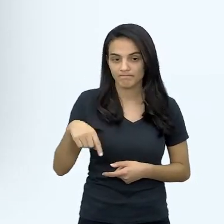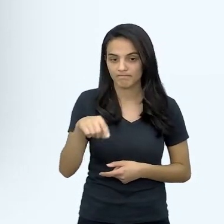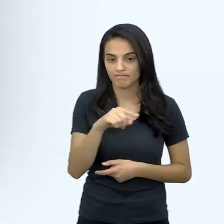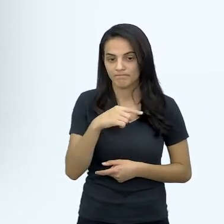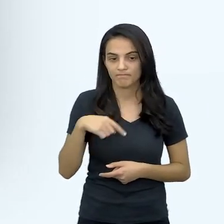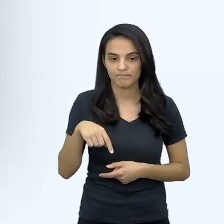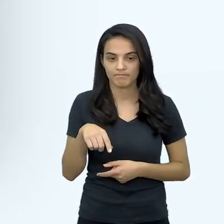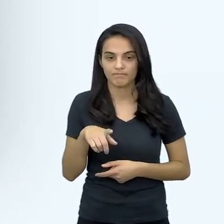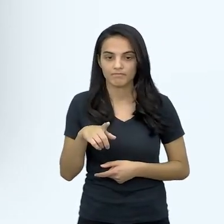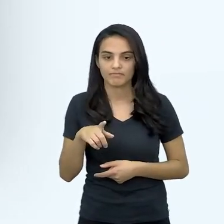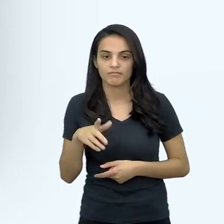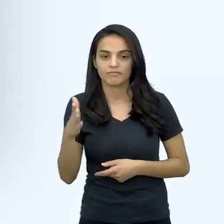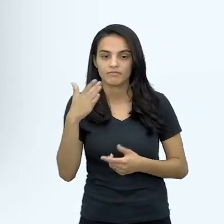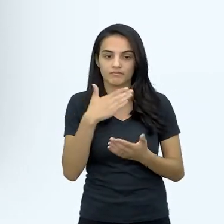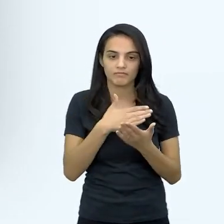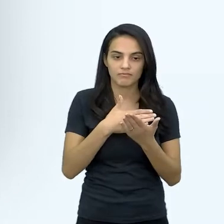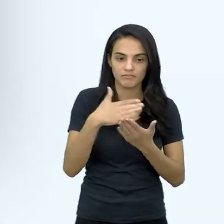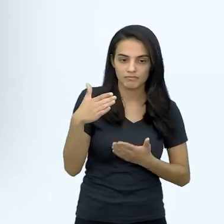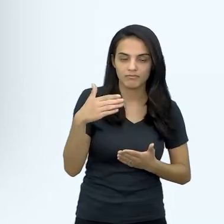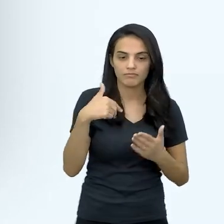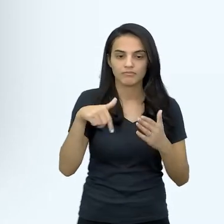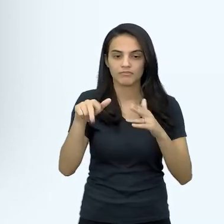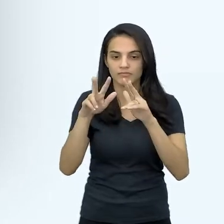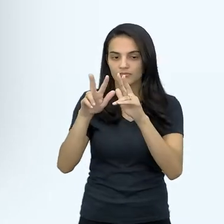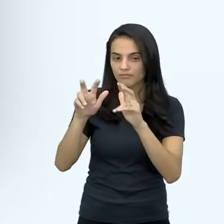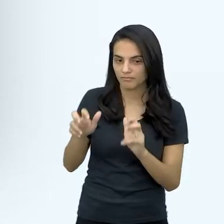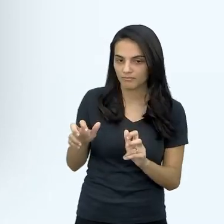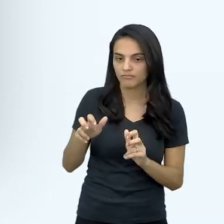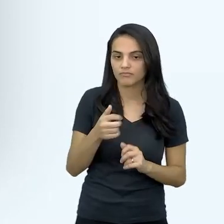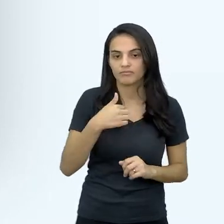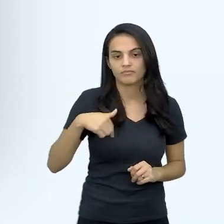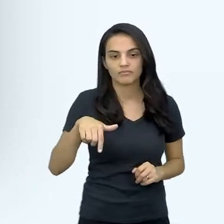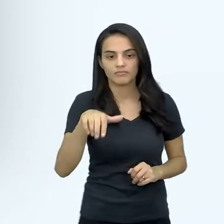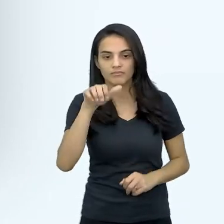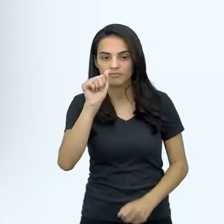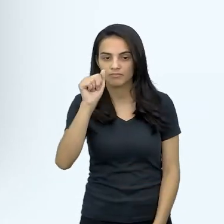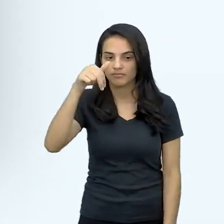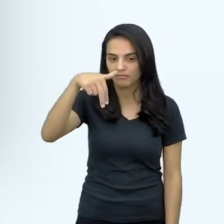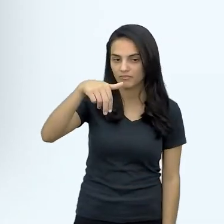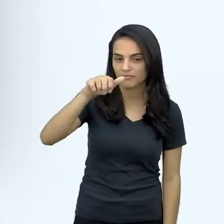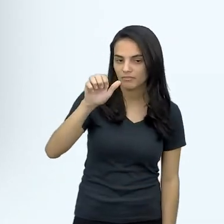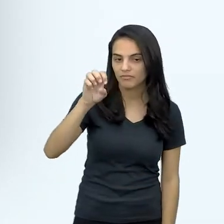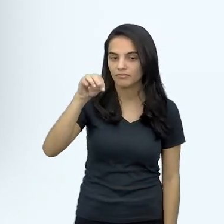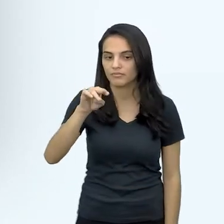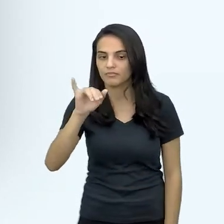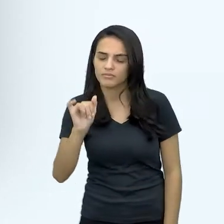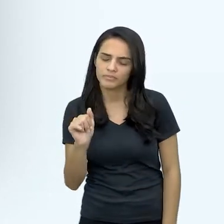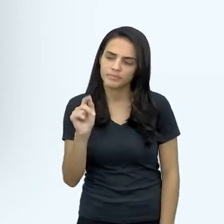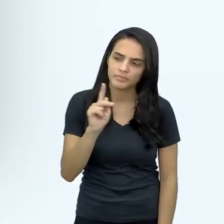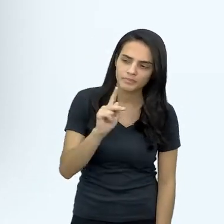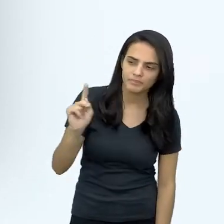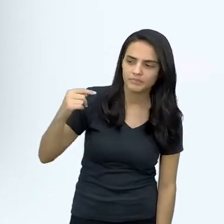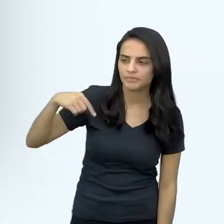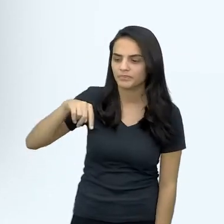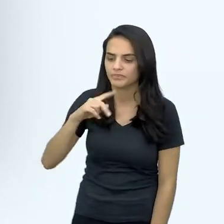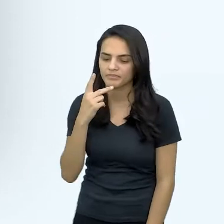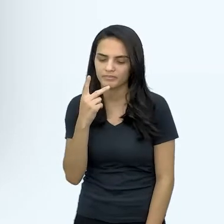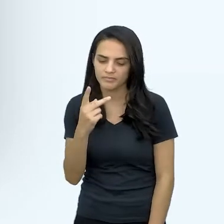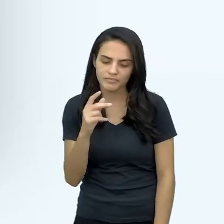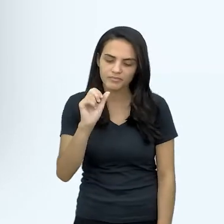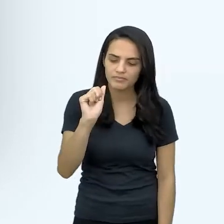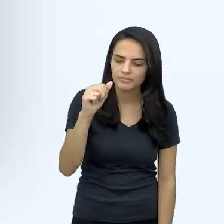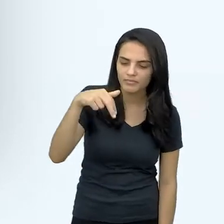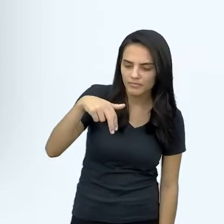para a gente, então, iniciar o nosso tema, abordar um pouquinho aí a respeito da anemia. Agora, professor, quando a gente fala, então, da